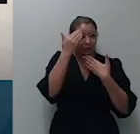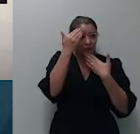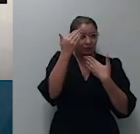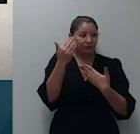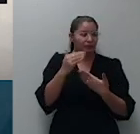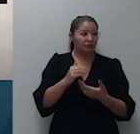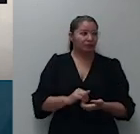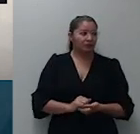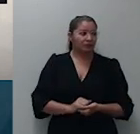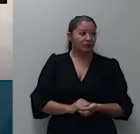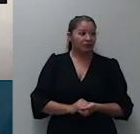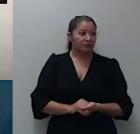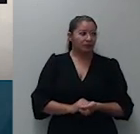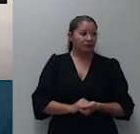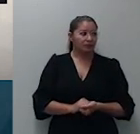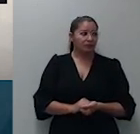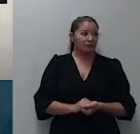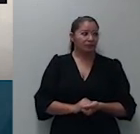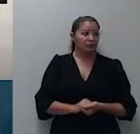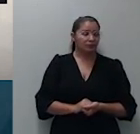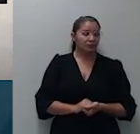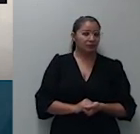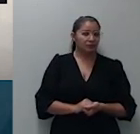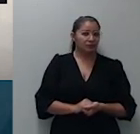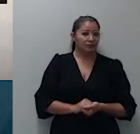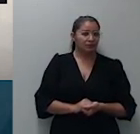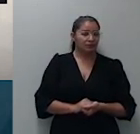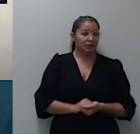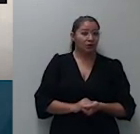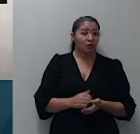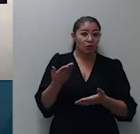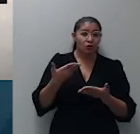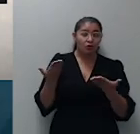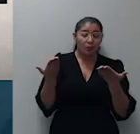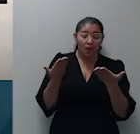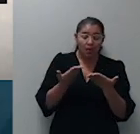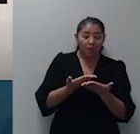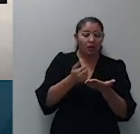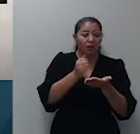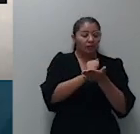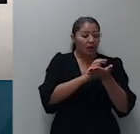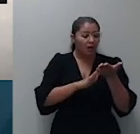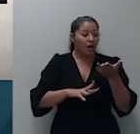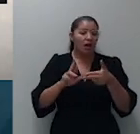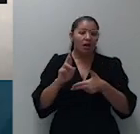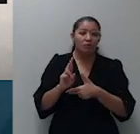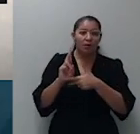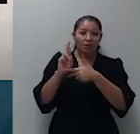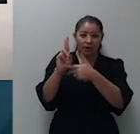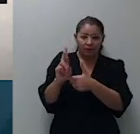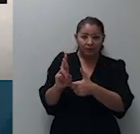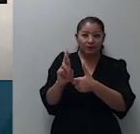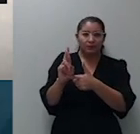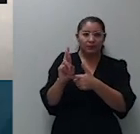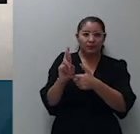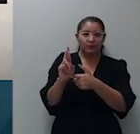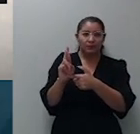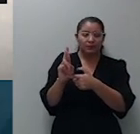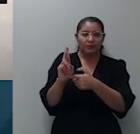o último caso que temos aqui na pauta de hoje é da relatoria do ministro Raul Araújo